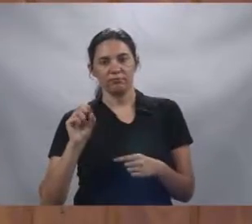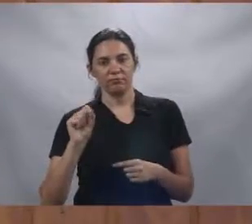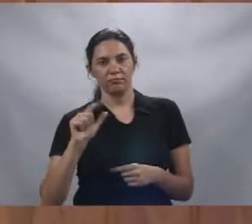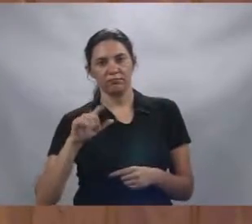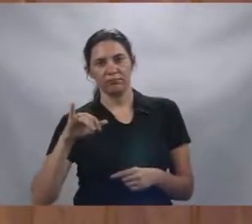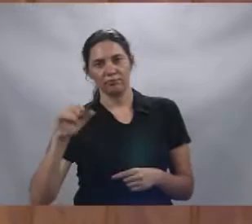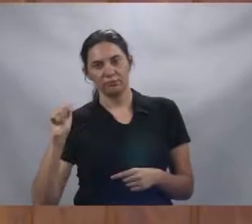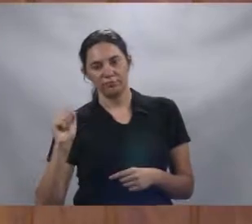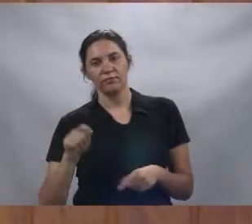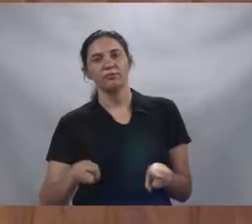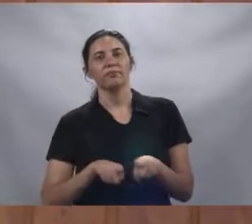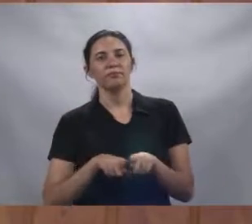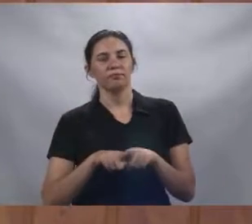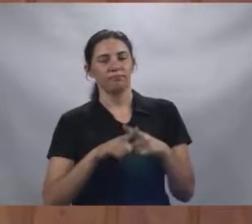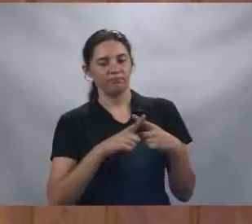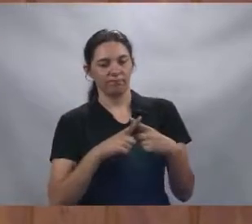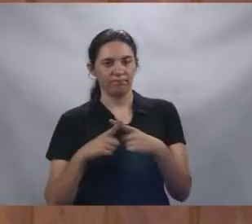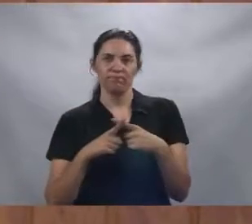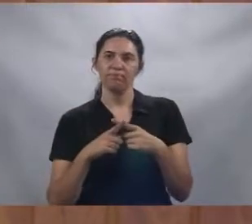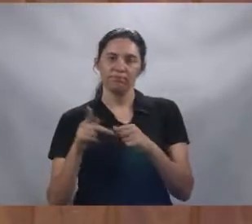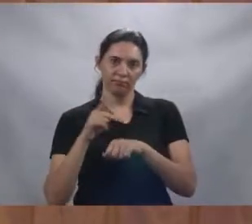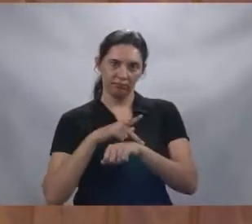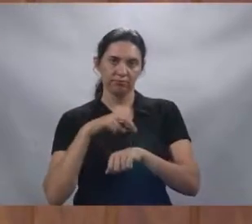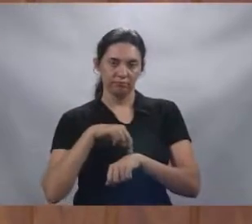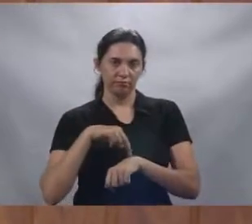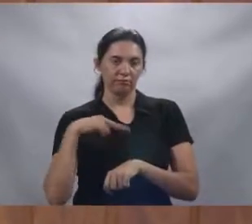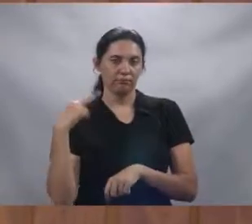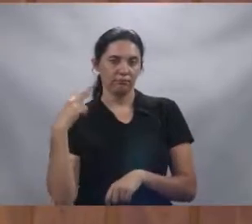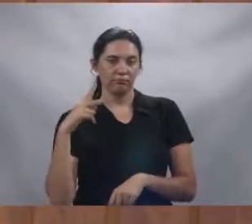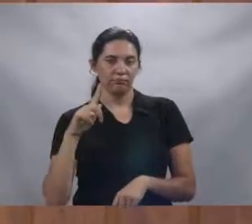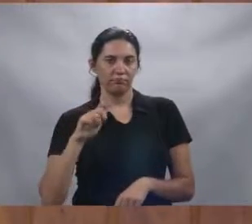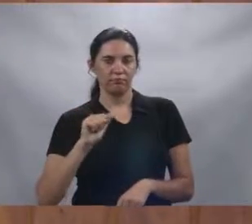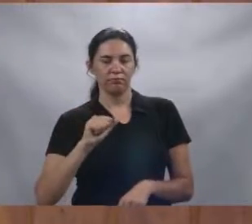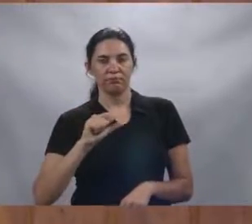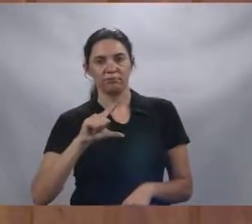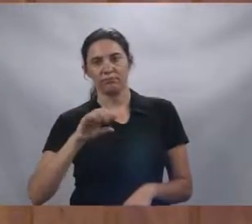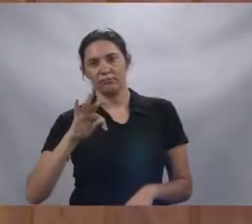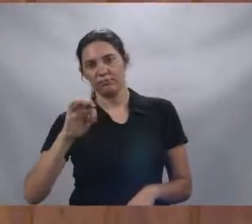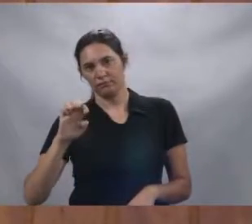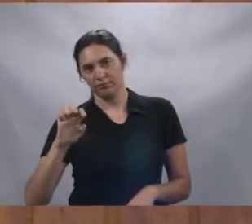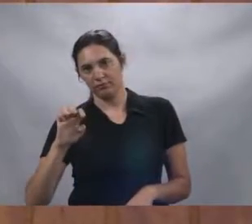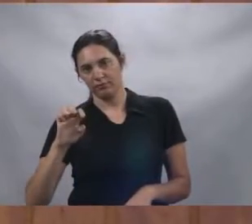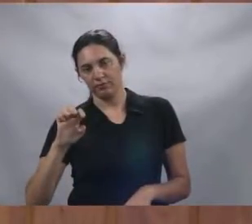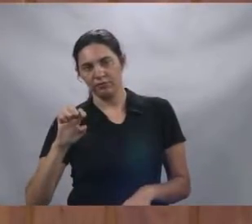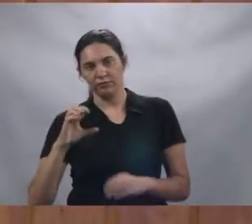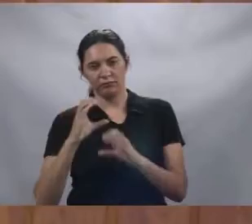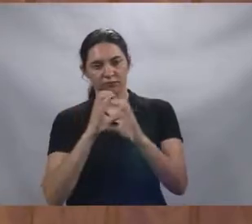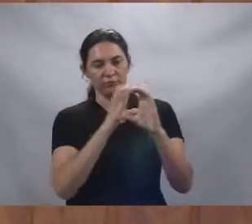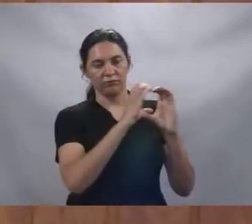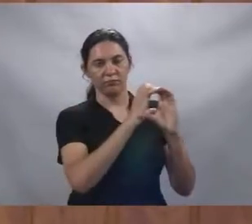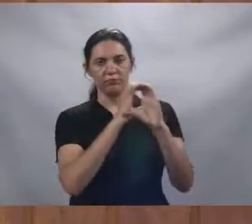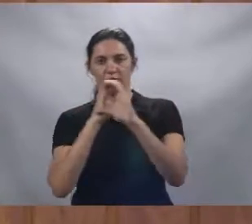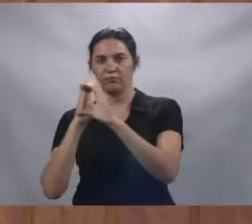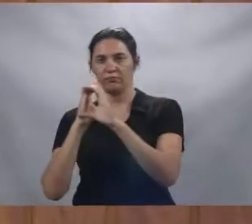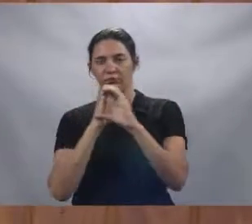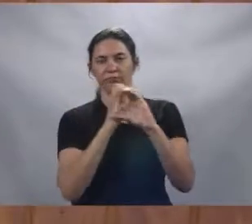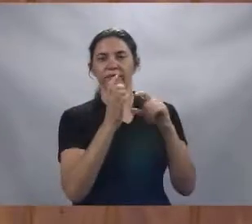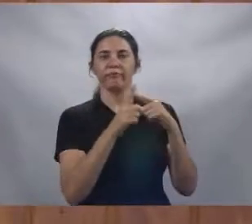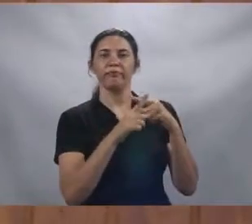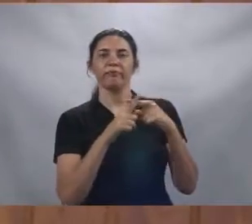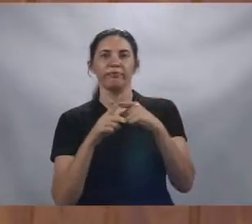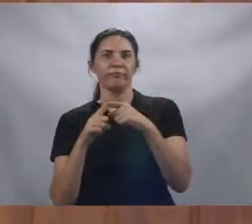Cemitério de Padinóbrega também. Esses dias o vereador Galetti estava lá, fez umas filmagens lá em torno do cemitério.